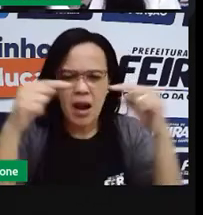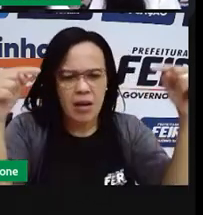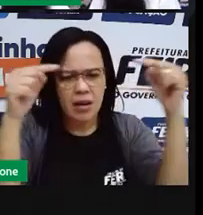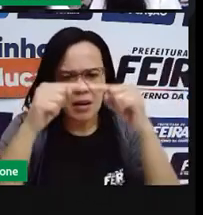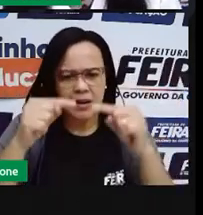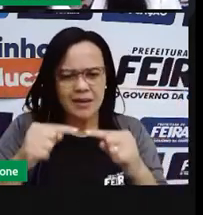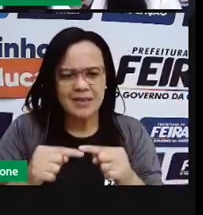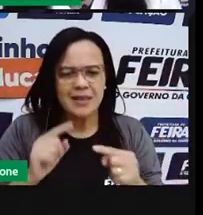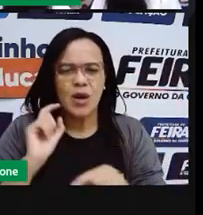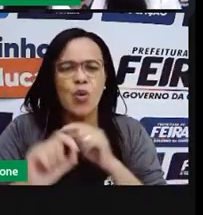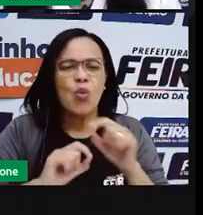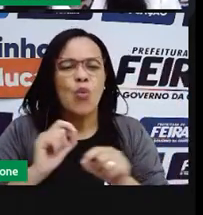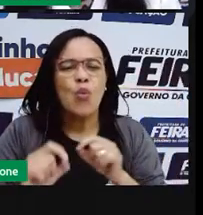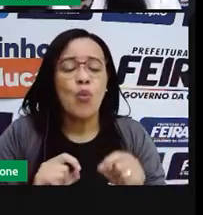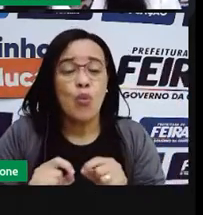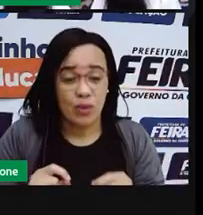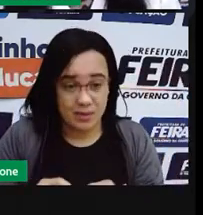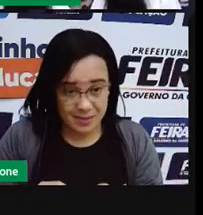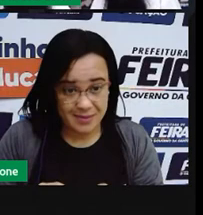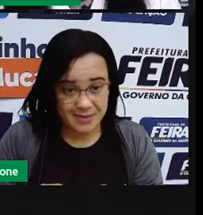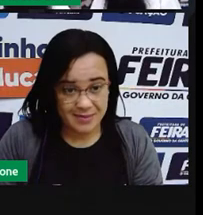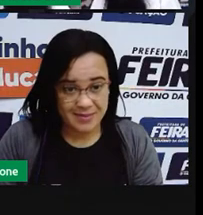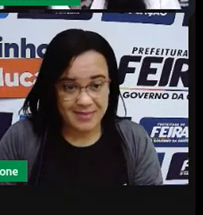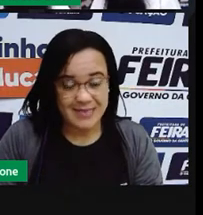a gente vai procurar a palavra social.